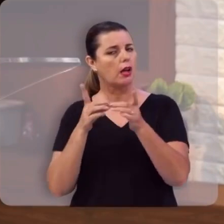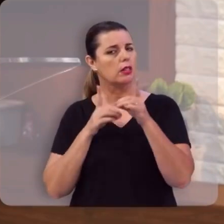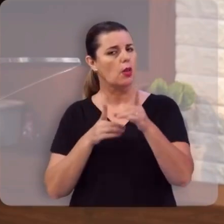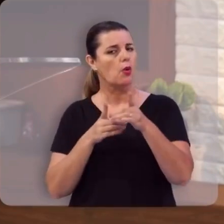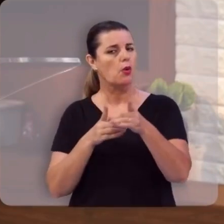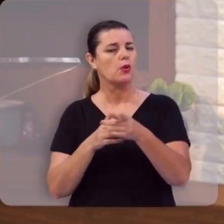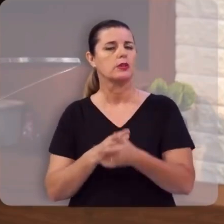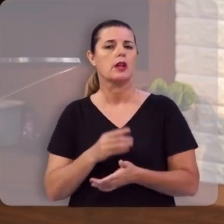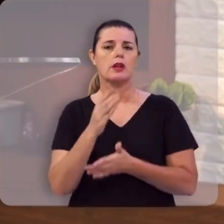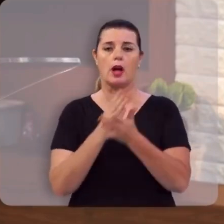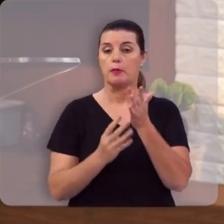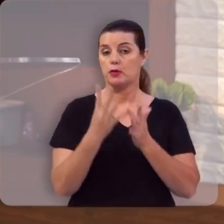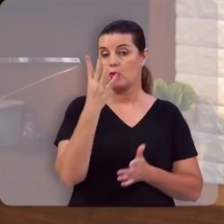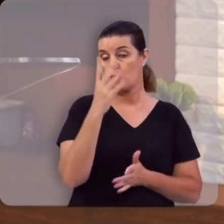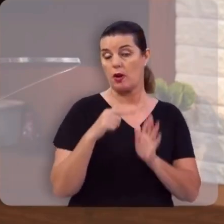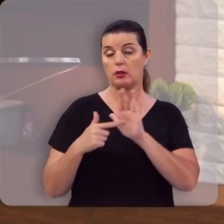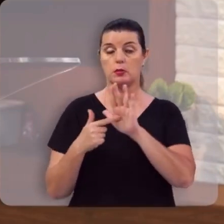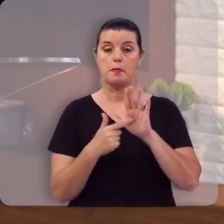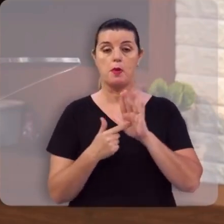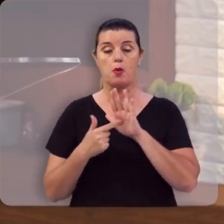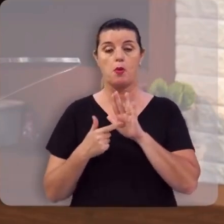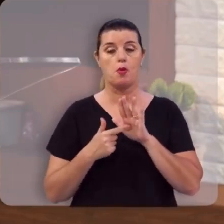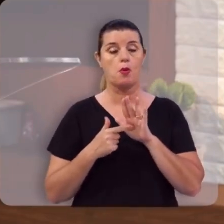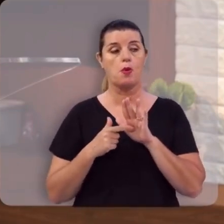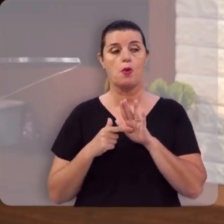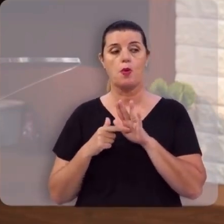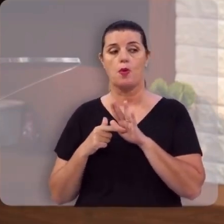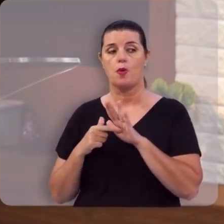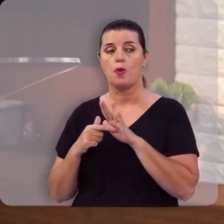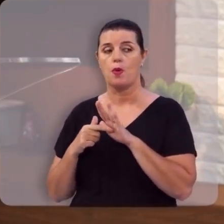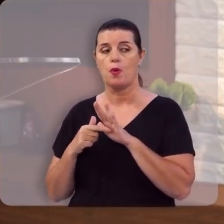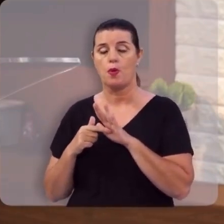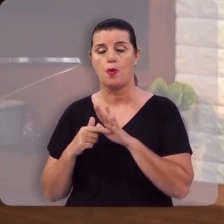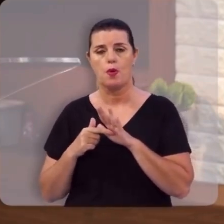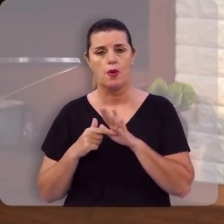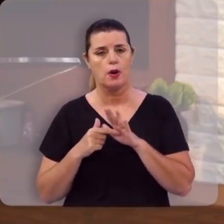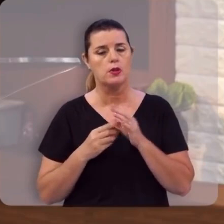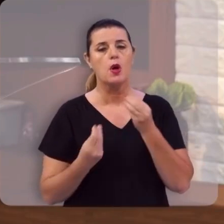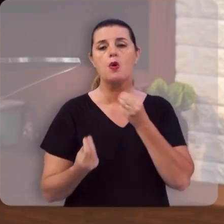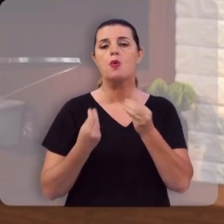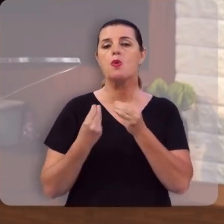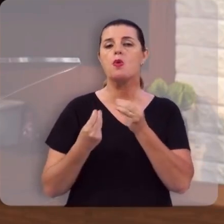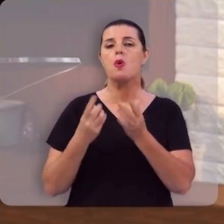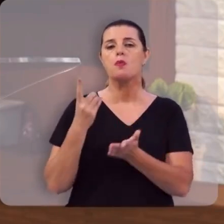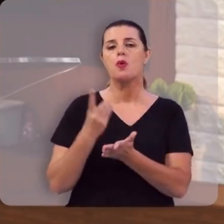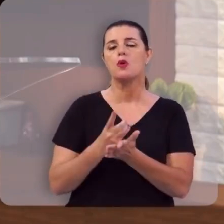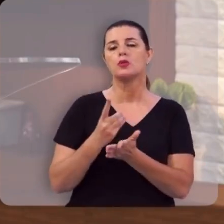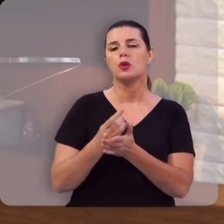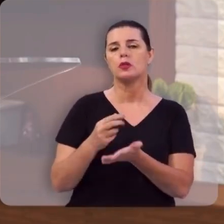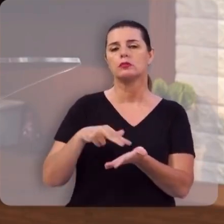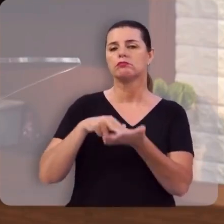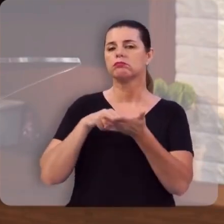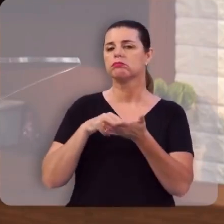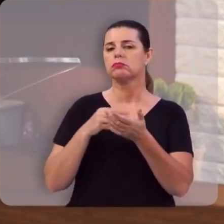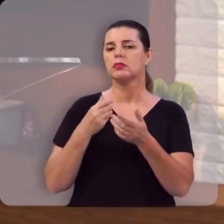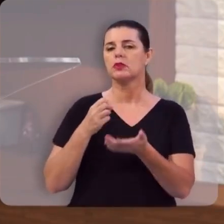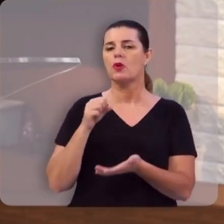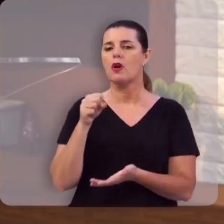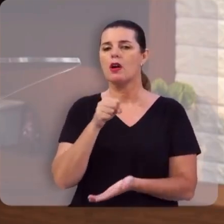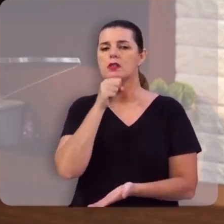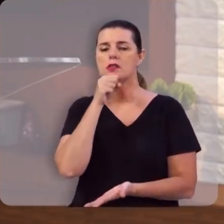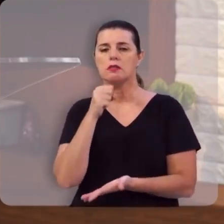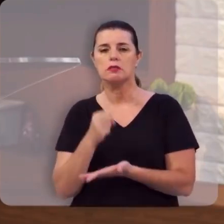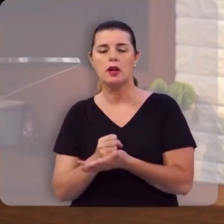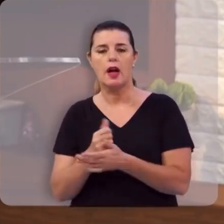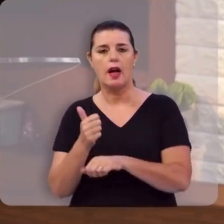capítulo 4, ele mostrou como esta doutrina está ancorada no Antigo Testamento, porque